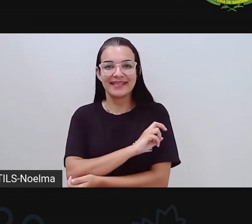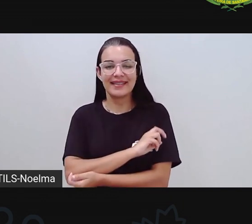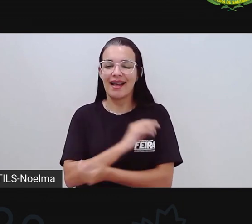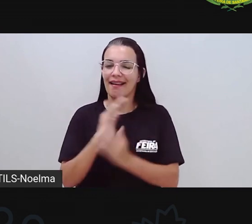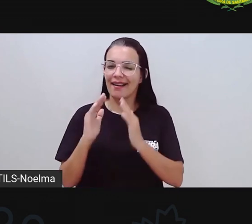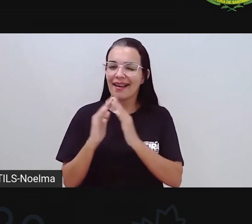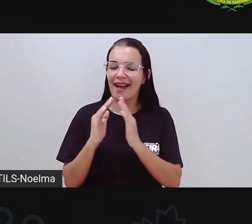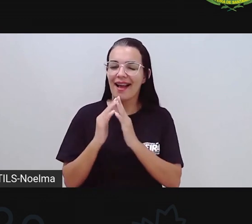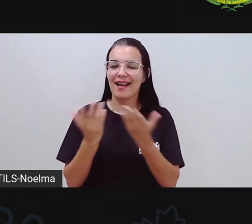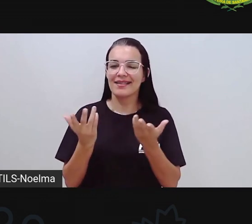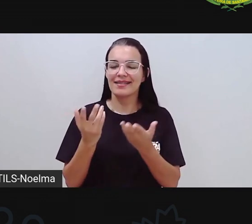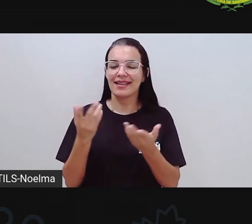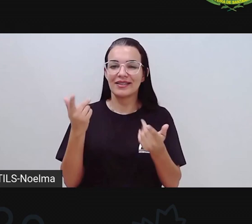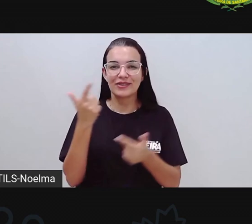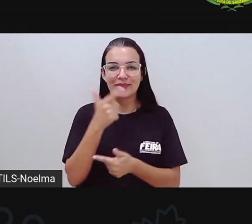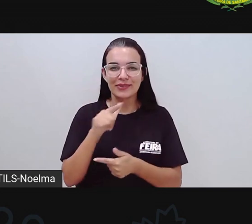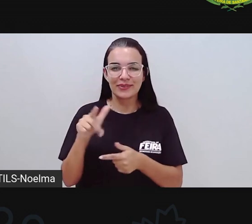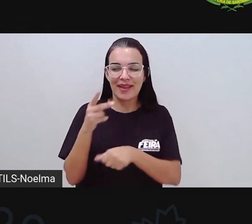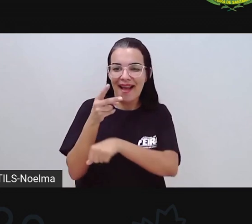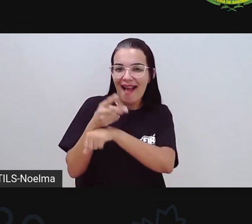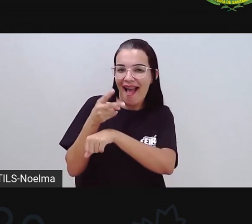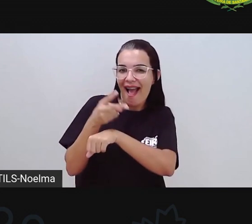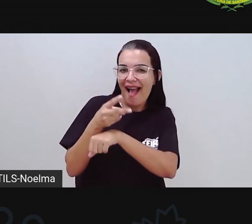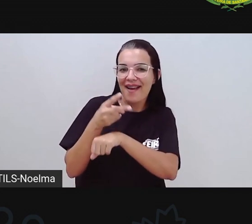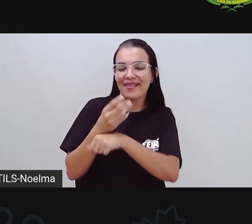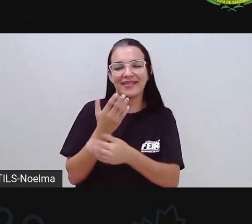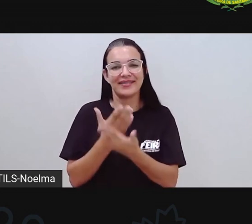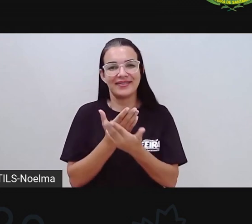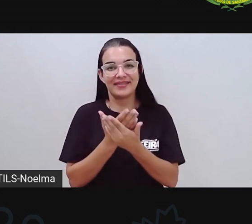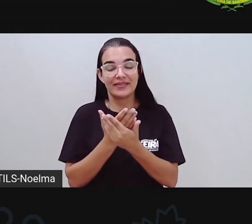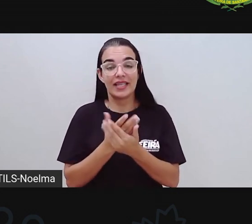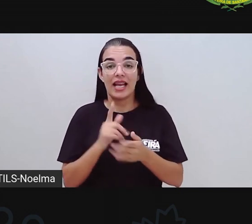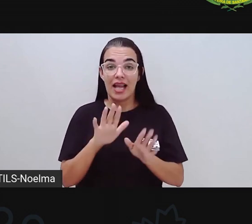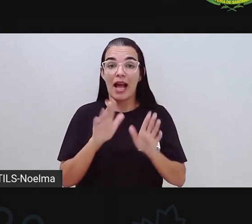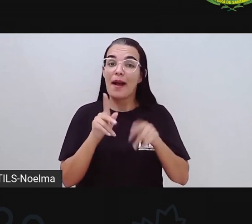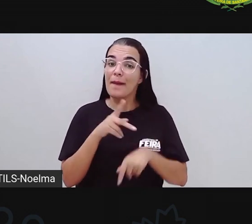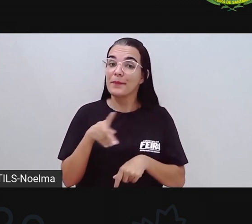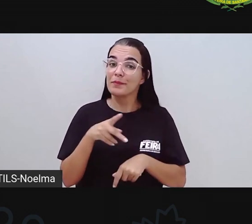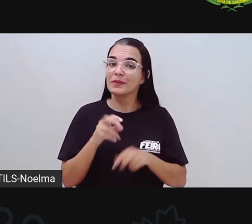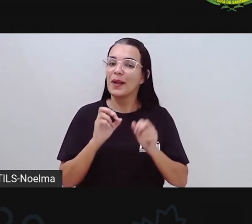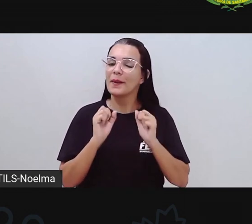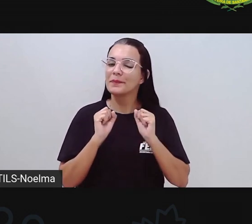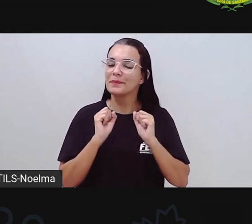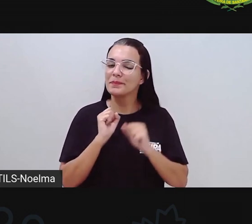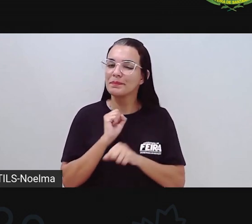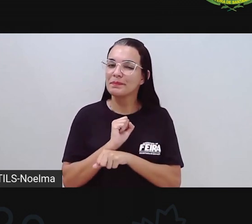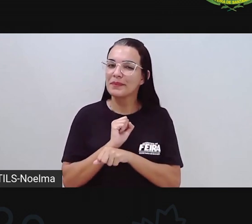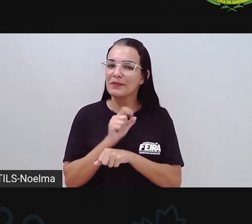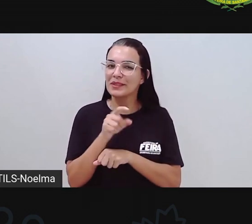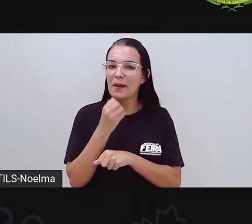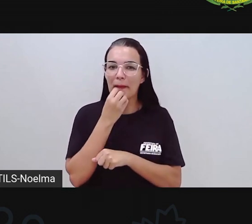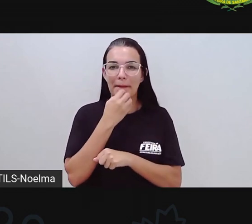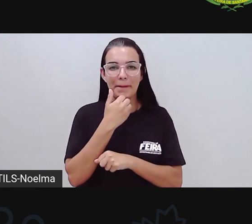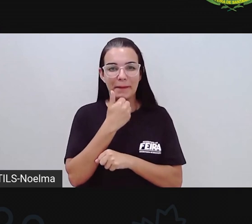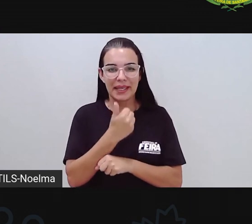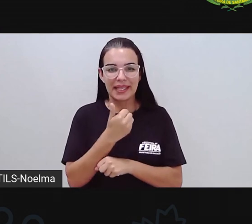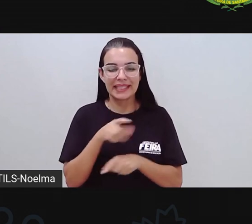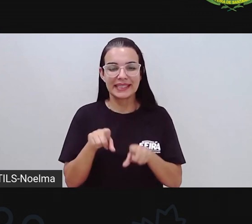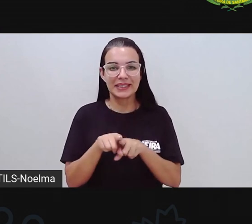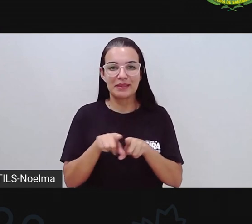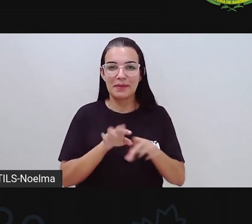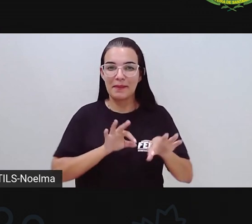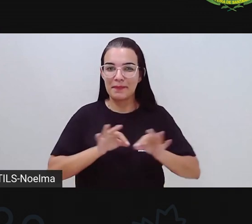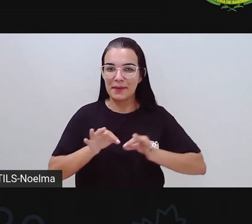casa assistindo mais uma videoaula, não é? A pró espera aí que vocês estejam bem, estejam preparados,